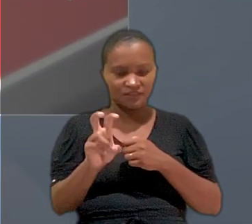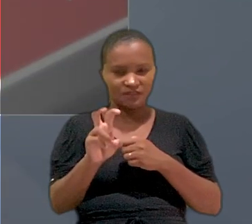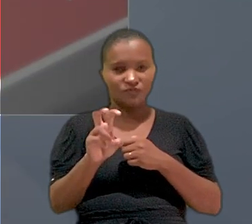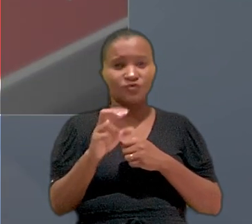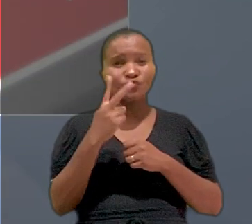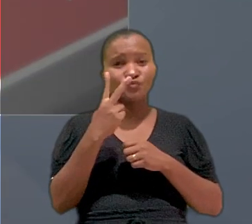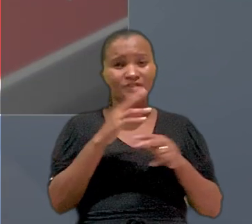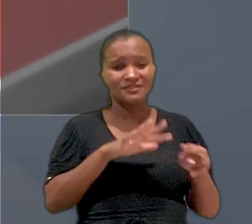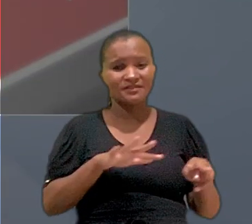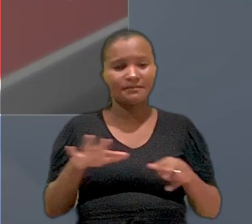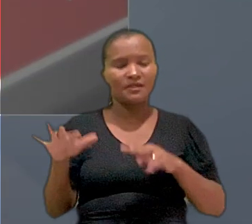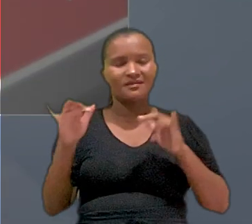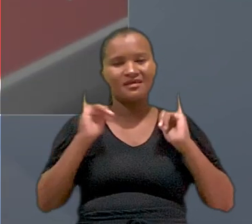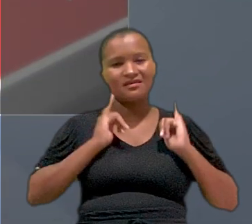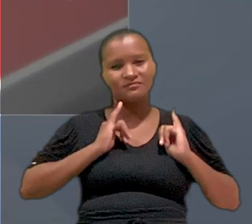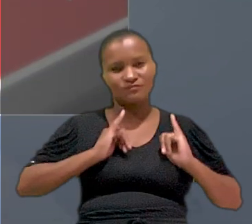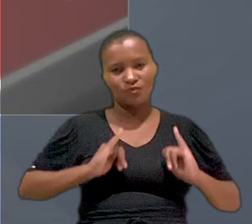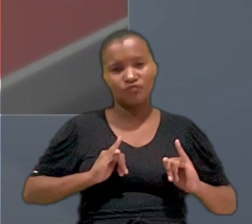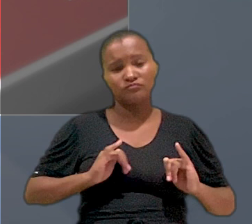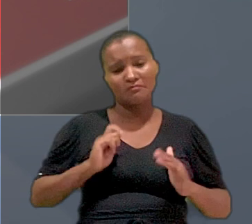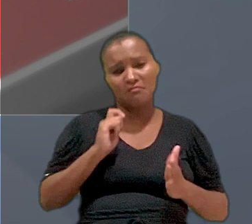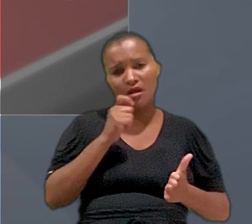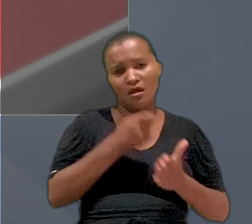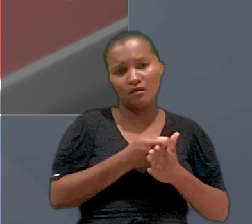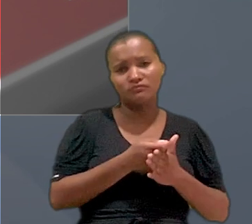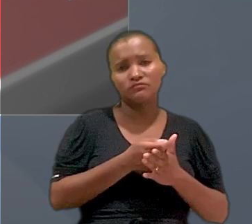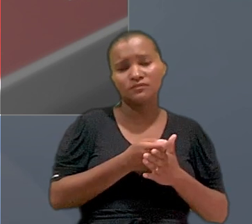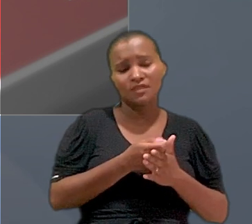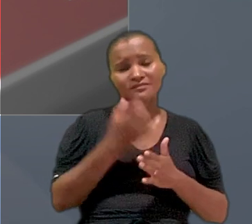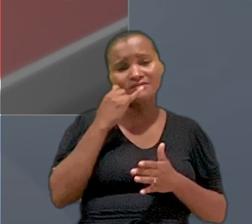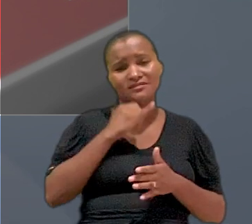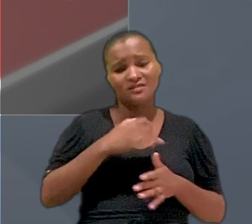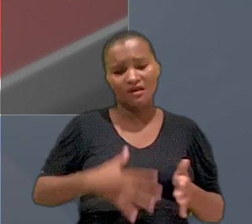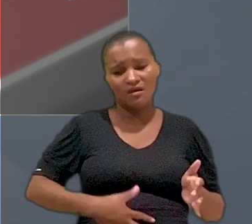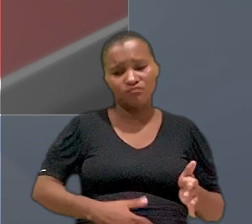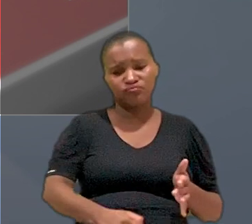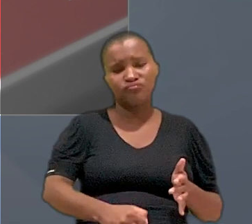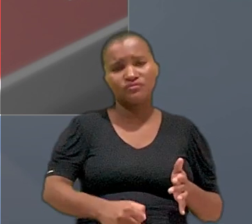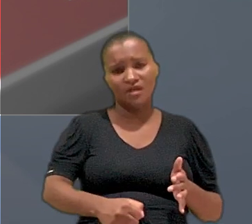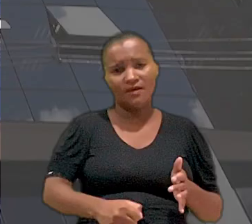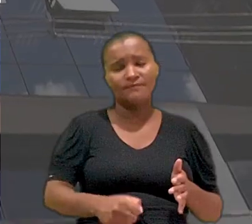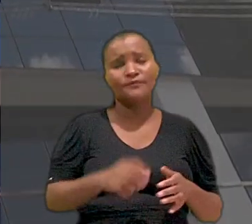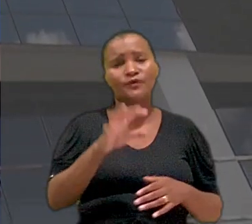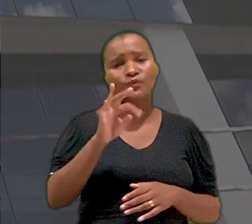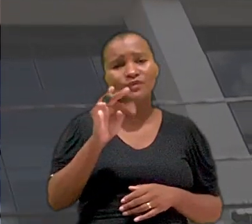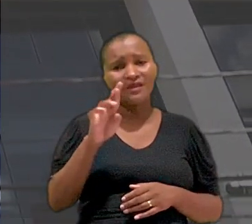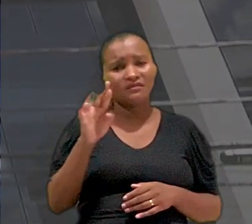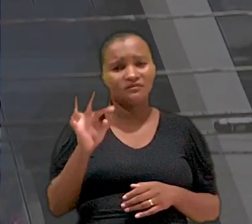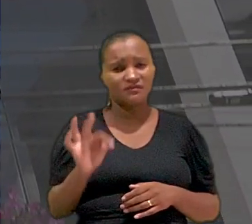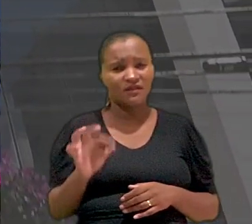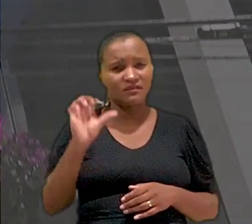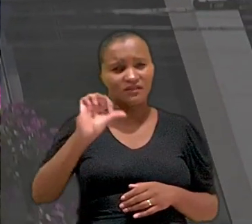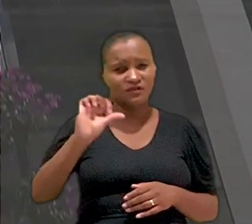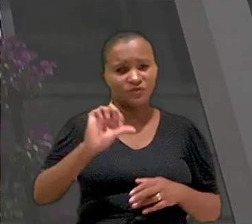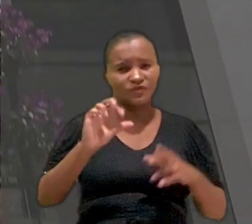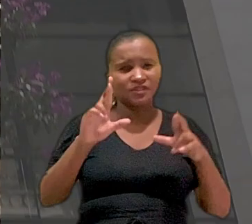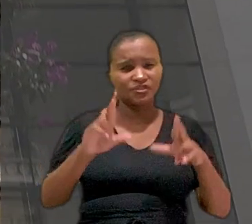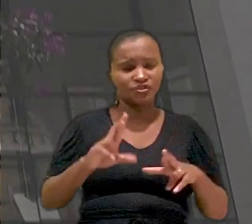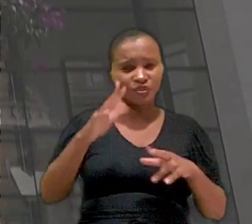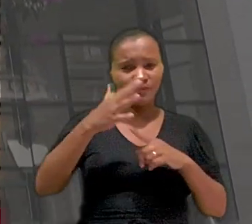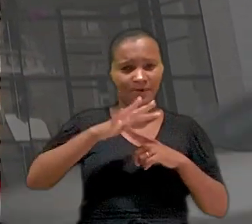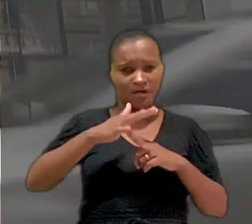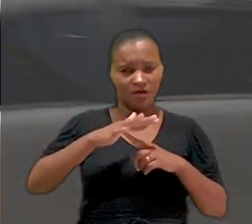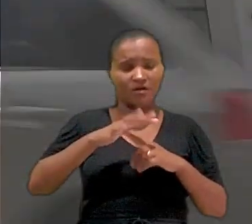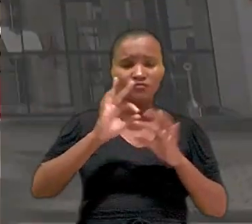395 duas semanas de repouso remunerado em caso de aborto espontâneo. O Tribunal Regional do Trabalho da